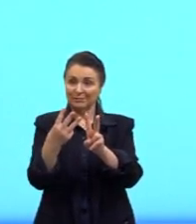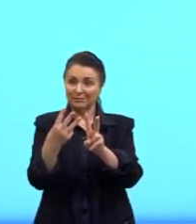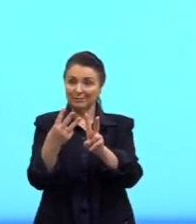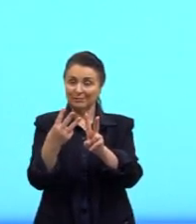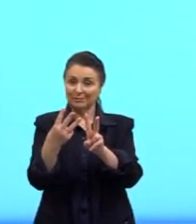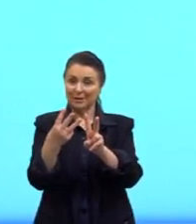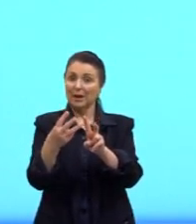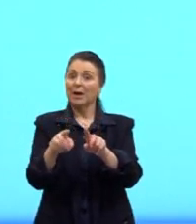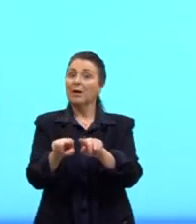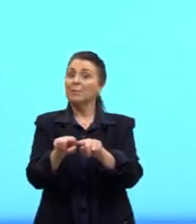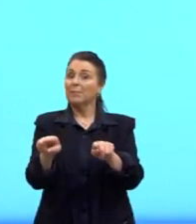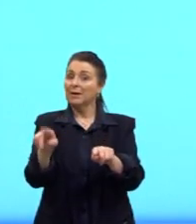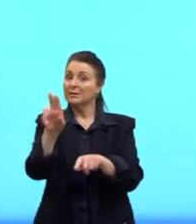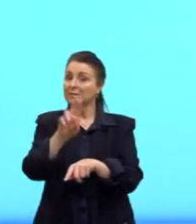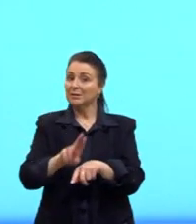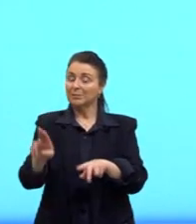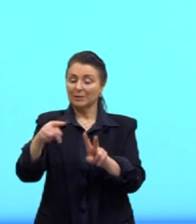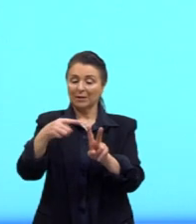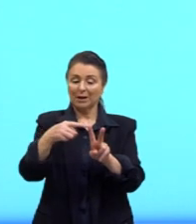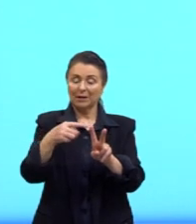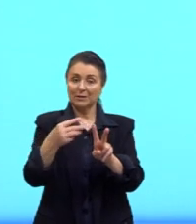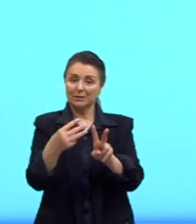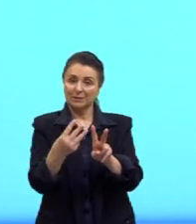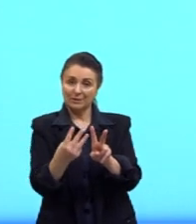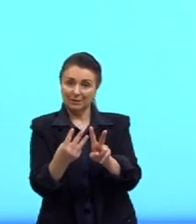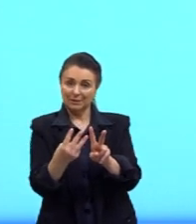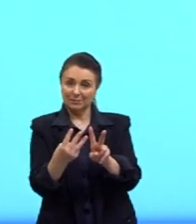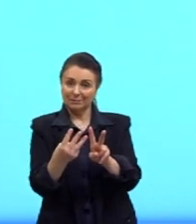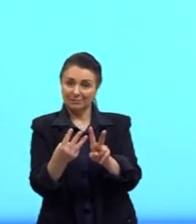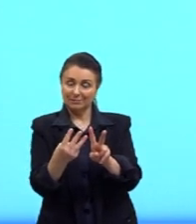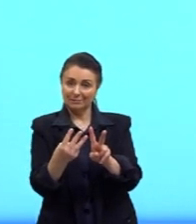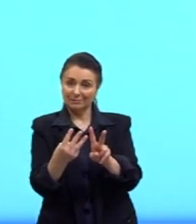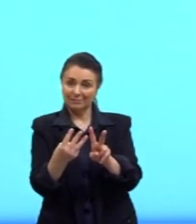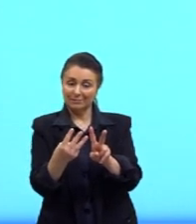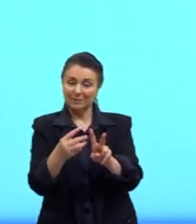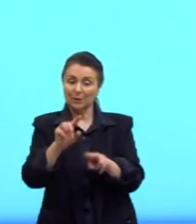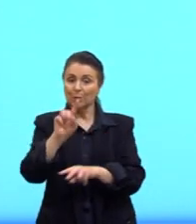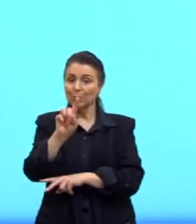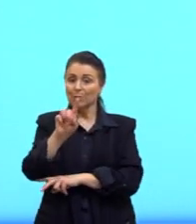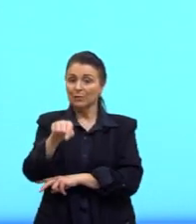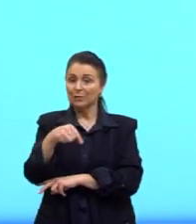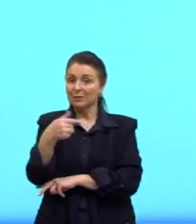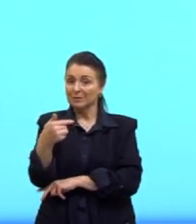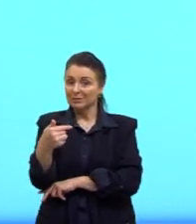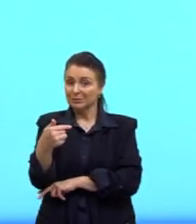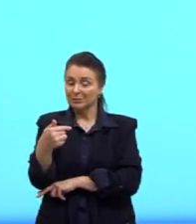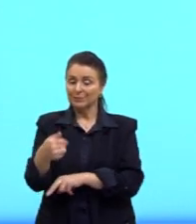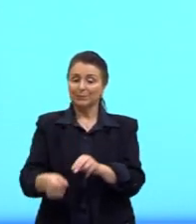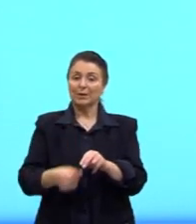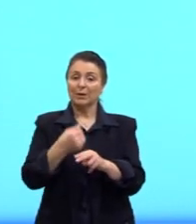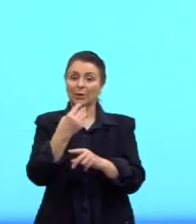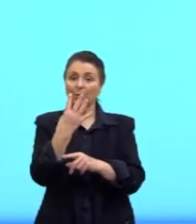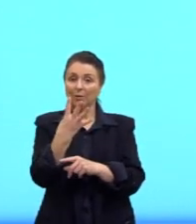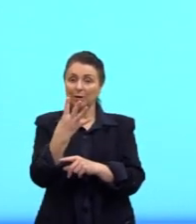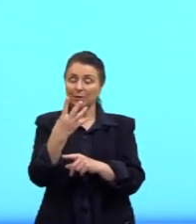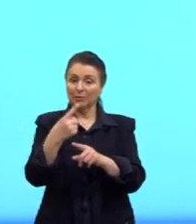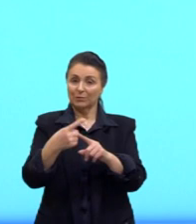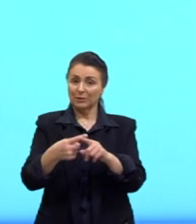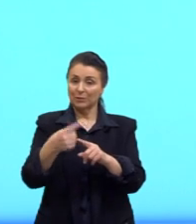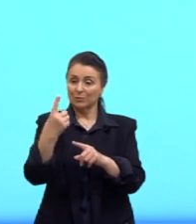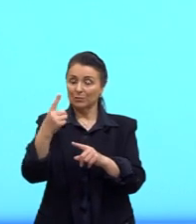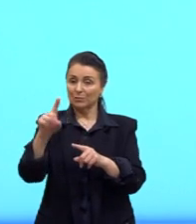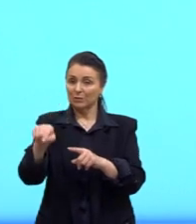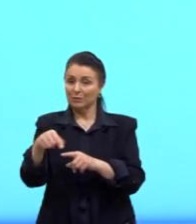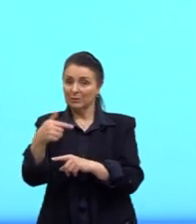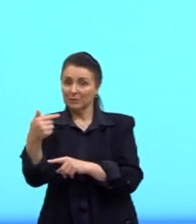disse para a gente utilizar a raiz de 3 sendo 1,7. Então, 4 vezes 1,7